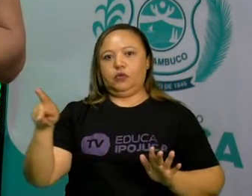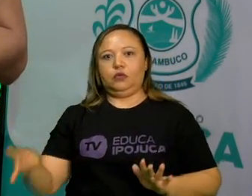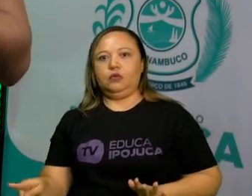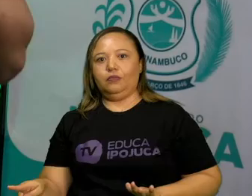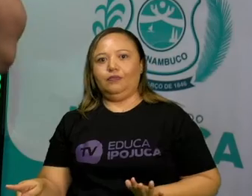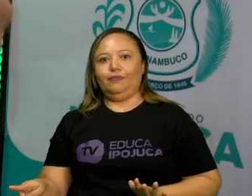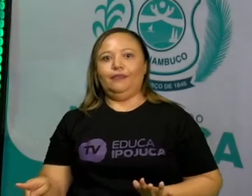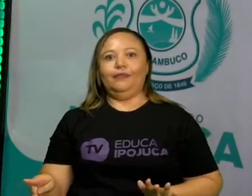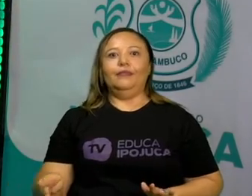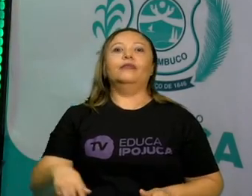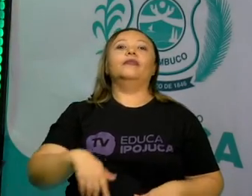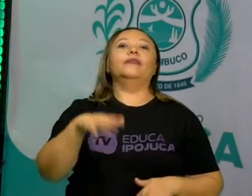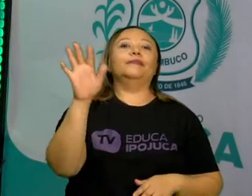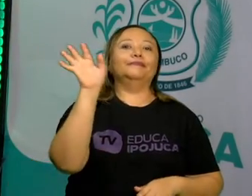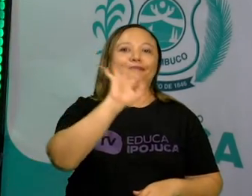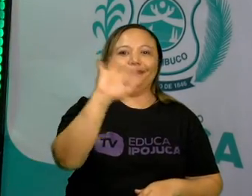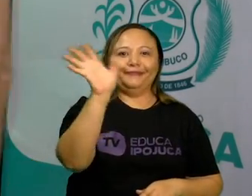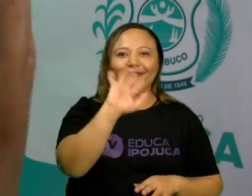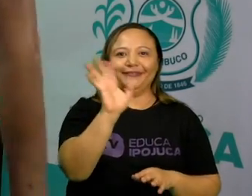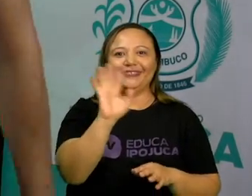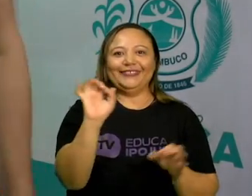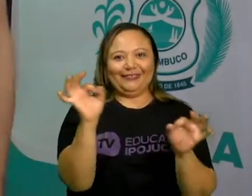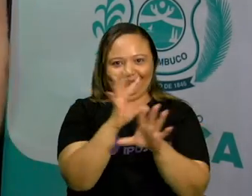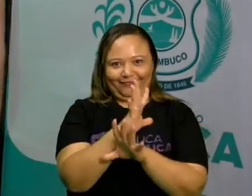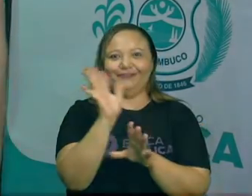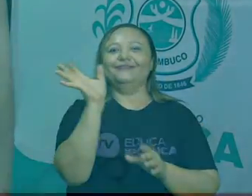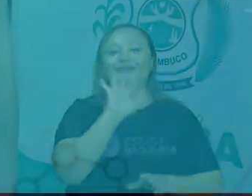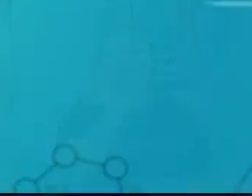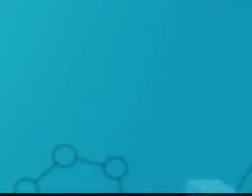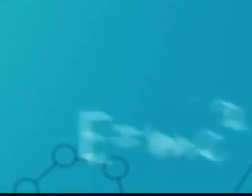aula, beleza? Valeu, pessoal. Tchau, tchau.